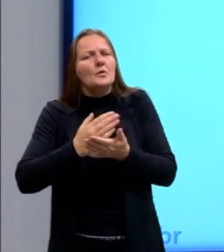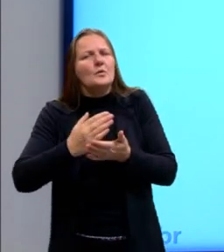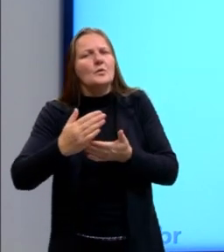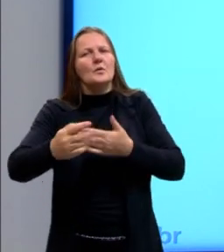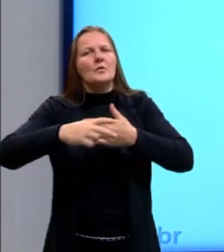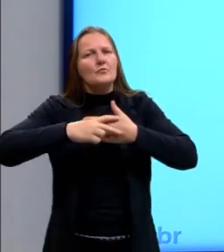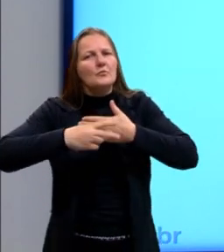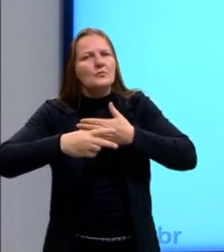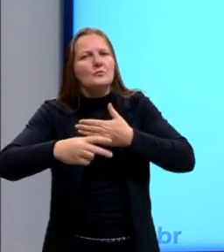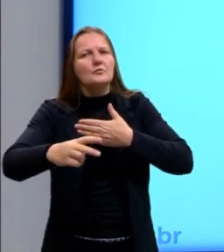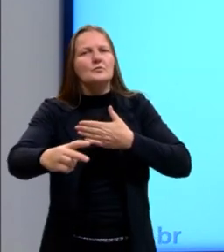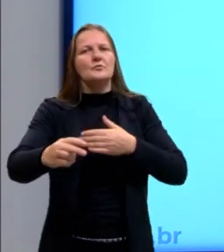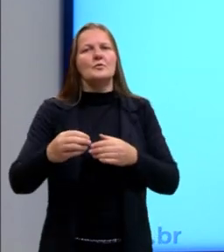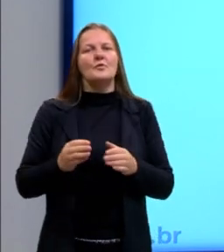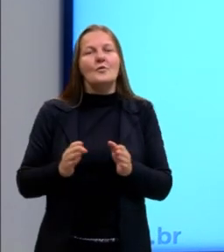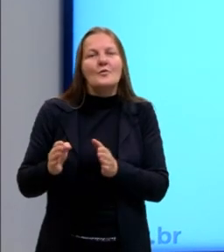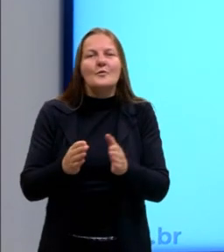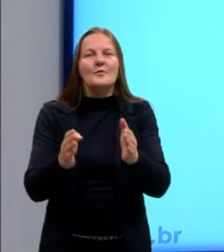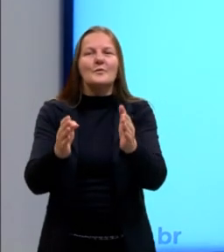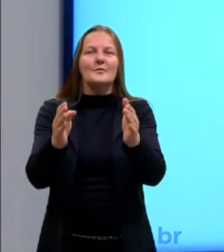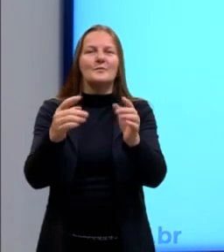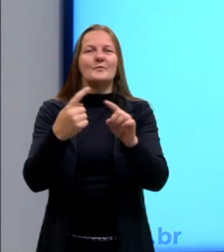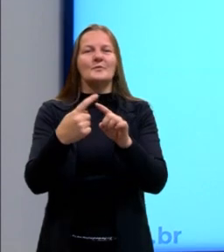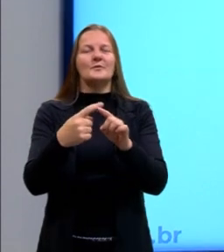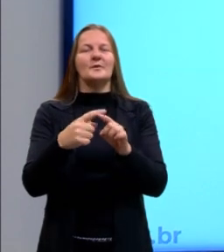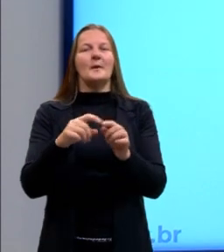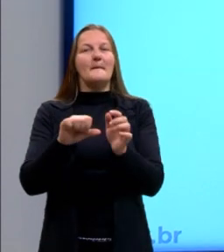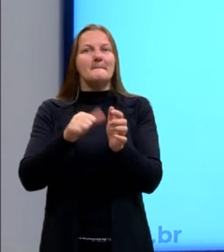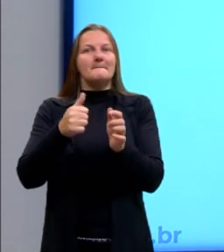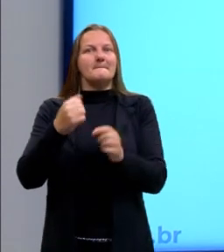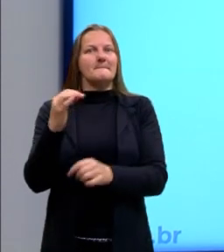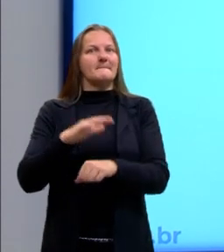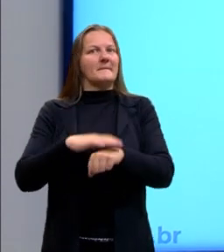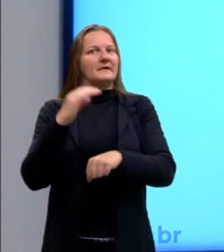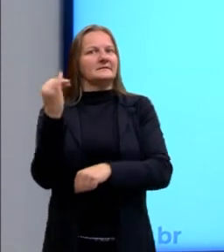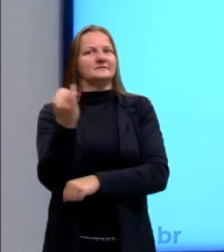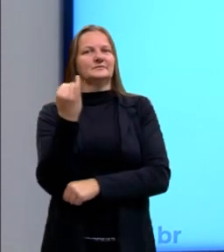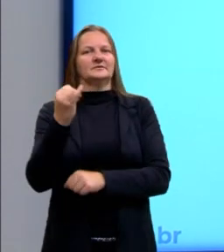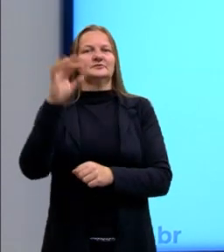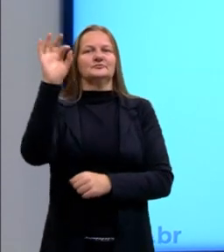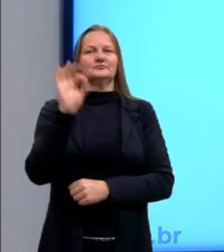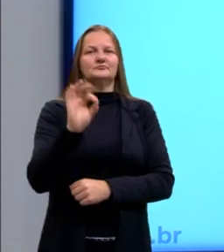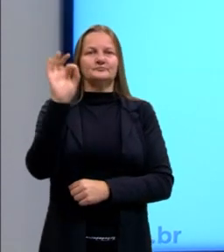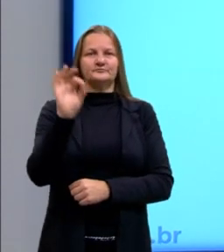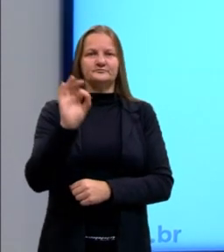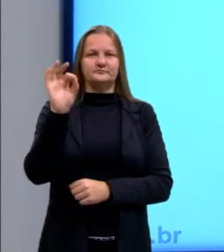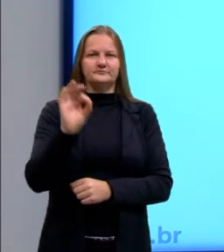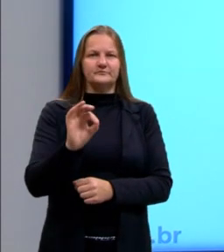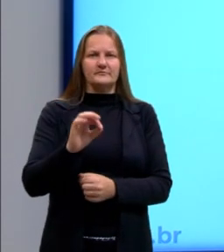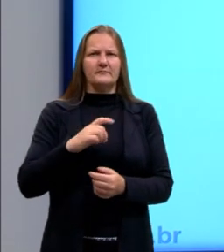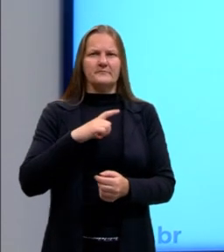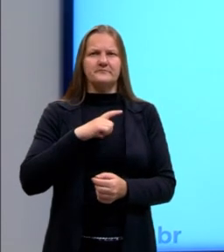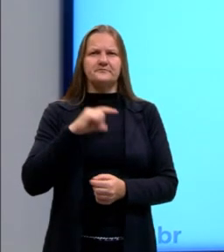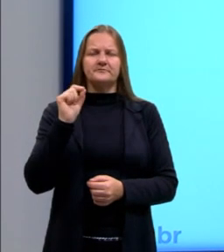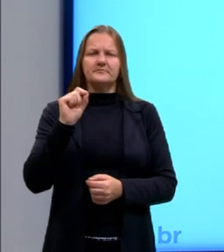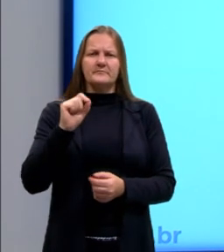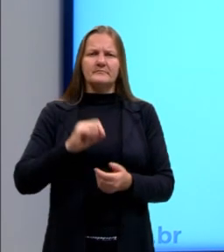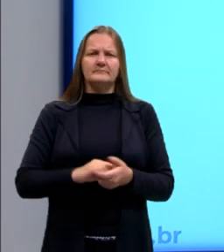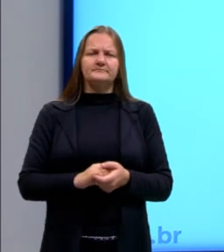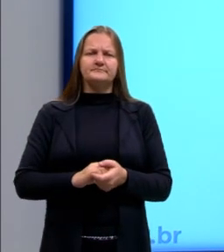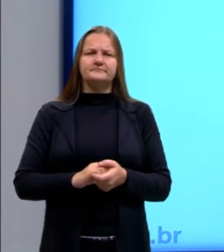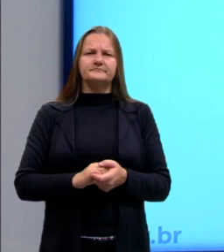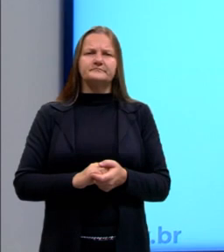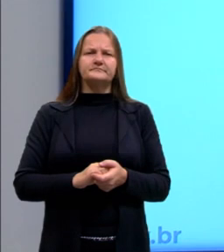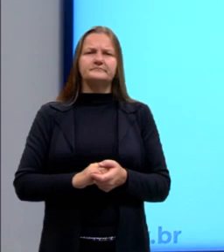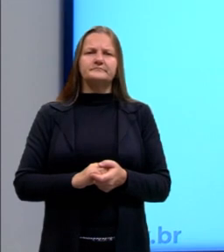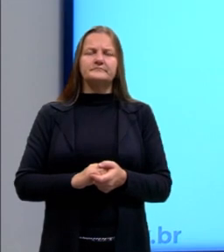seguir outros rumos, né? Mas o principal é a porcentagem. A porcentagem, ela representa uma razão